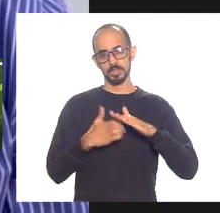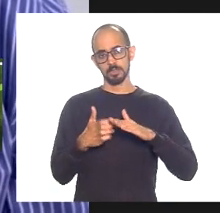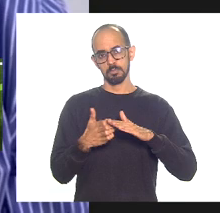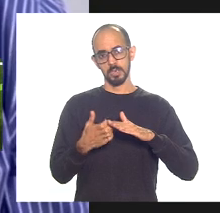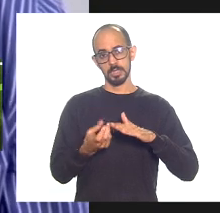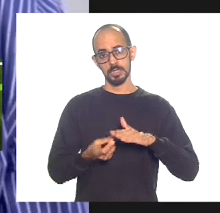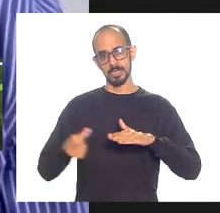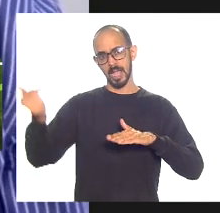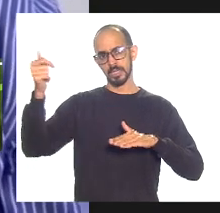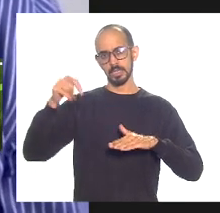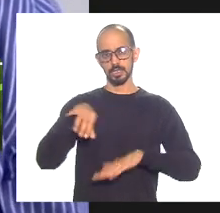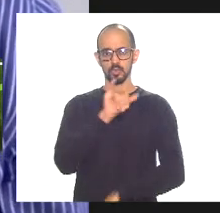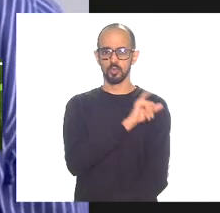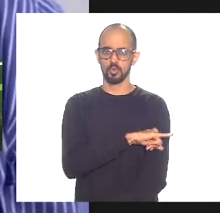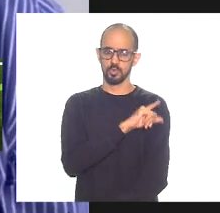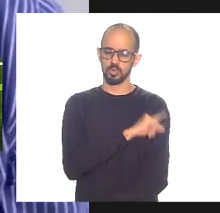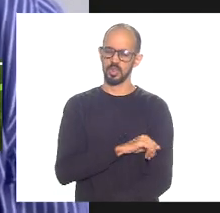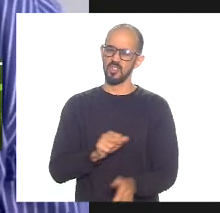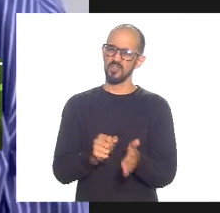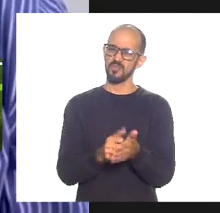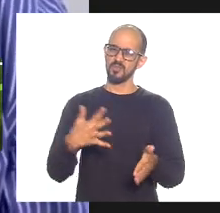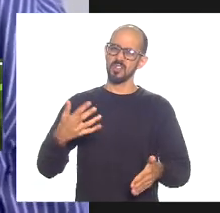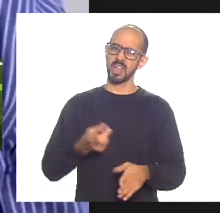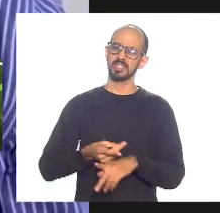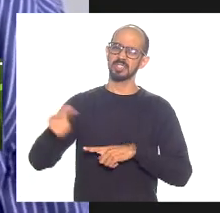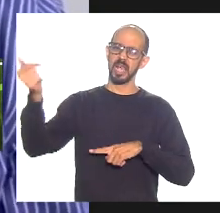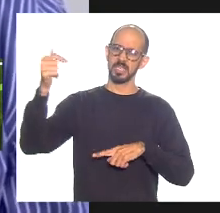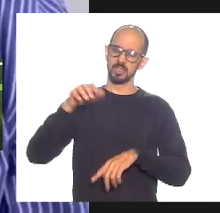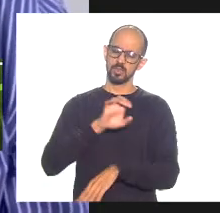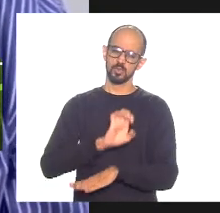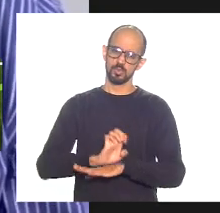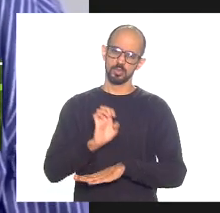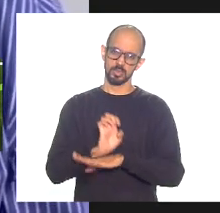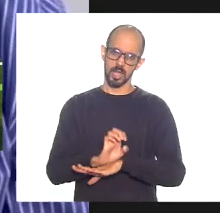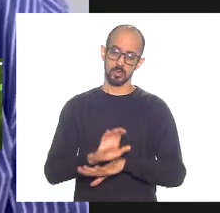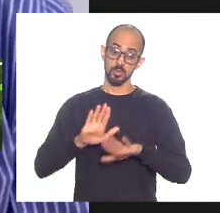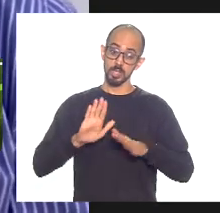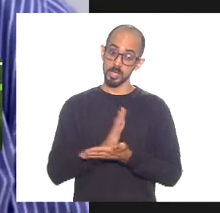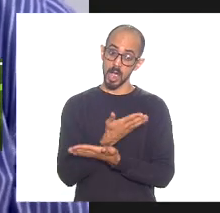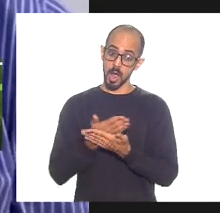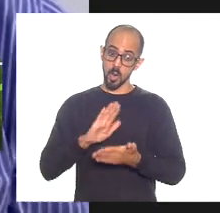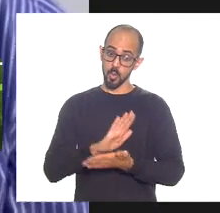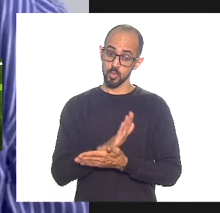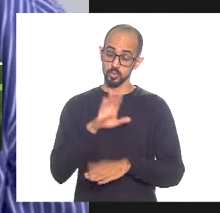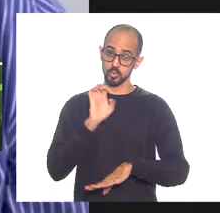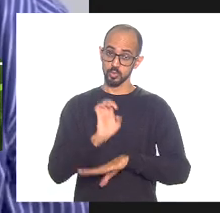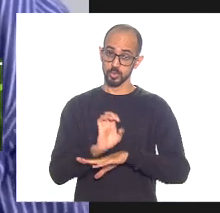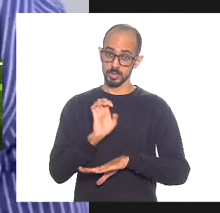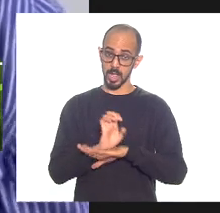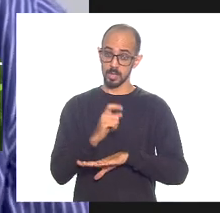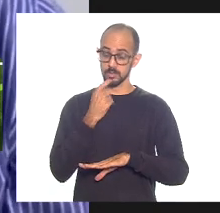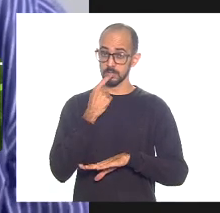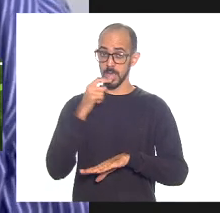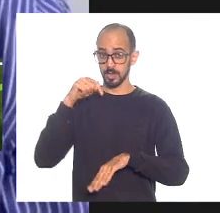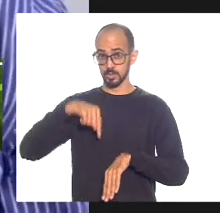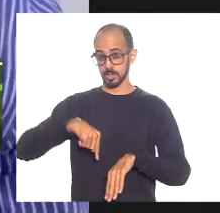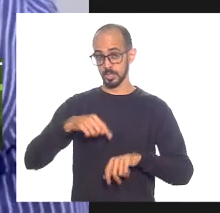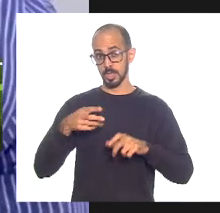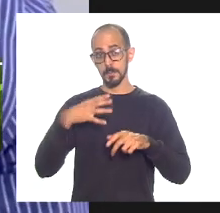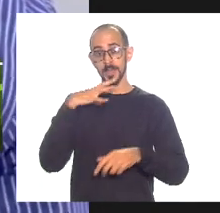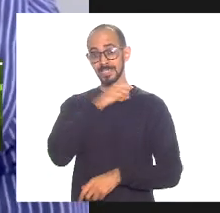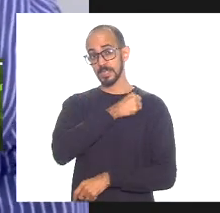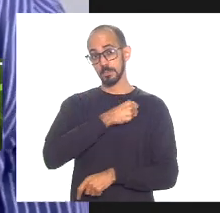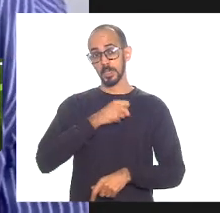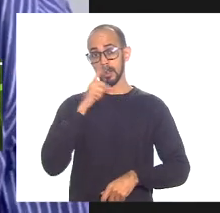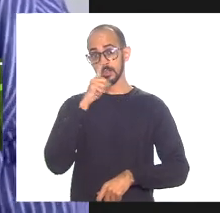vez mais diversas empresas saíram do estado e mais que isso alguns estados ao nosso redor aqui identificaram essa nossa